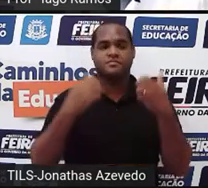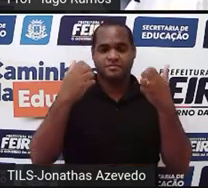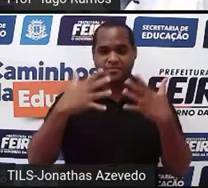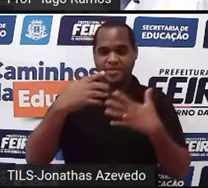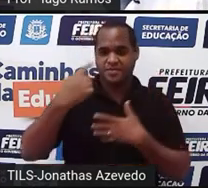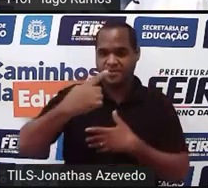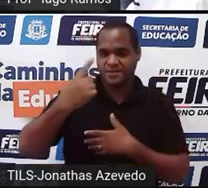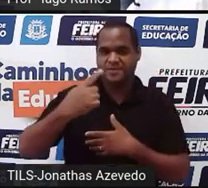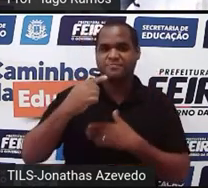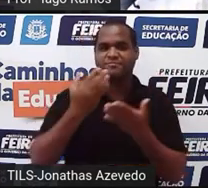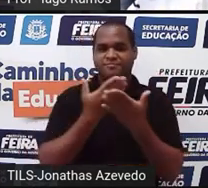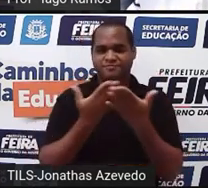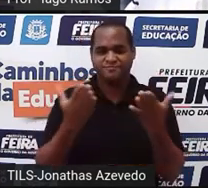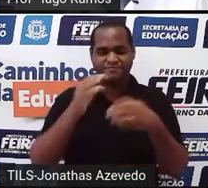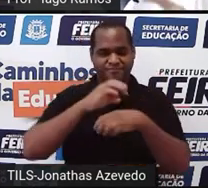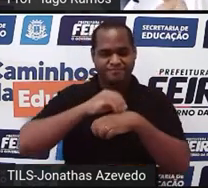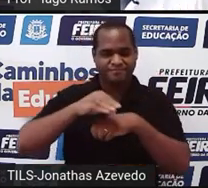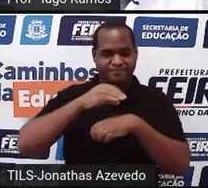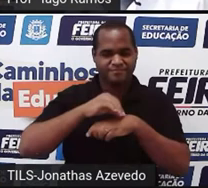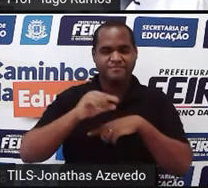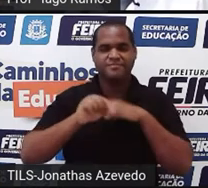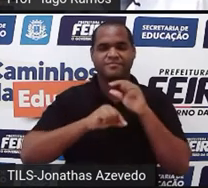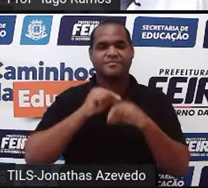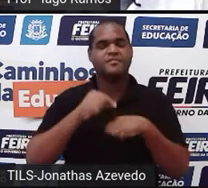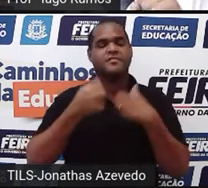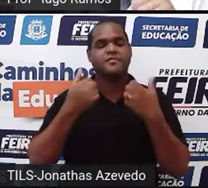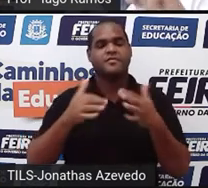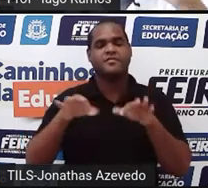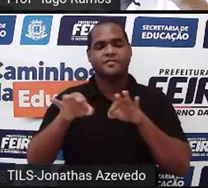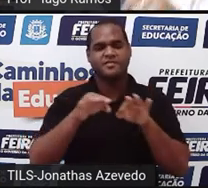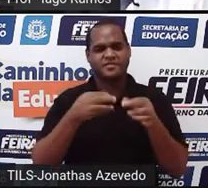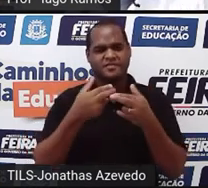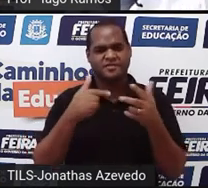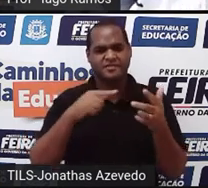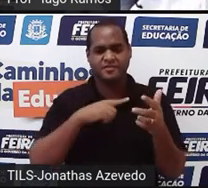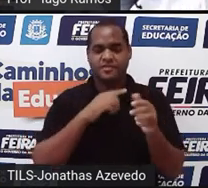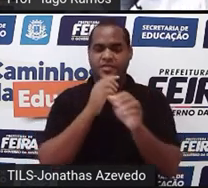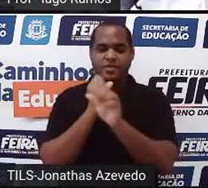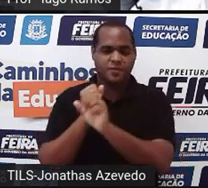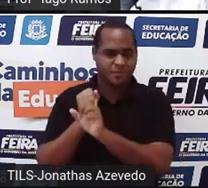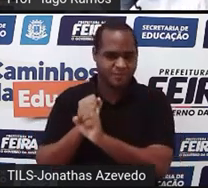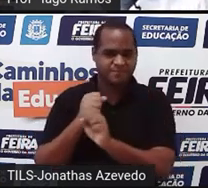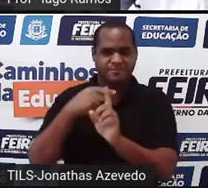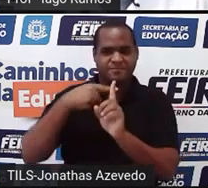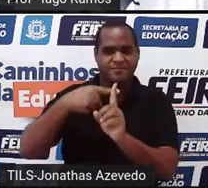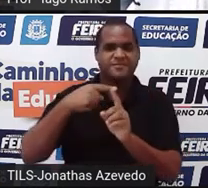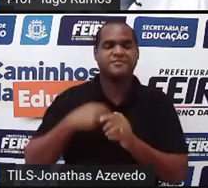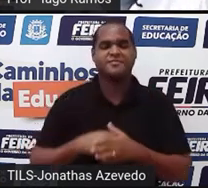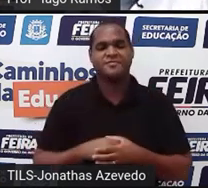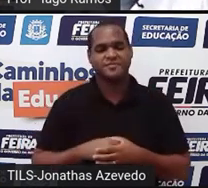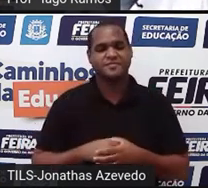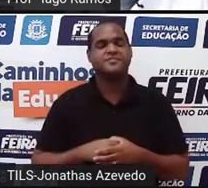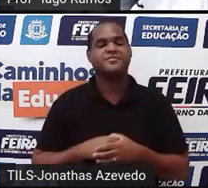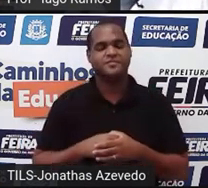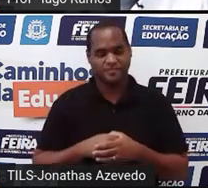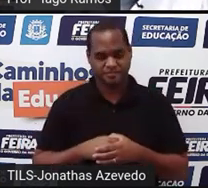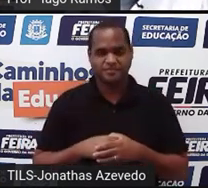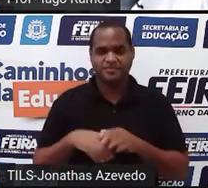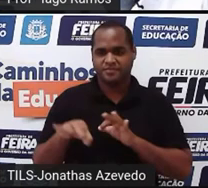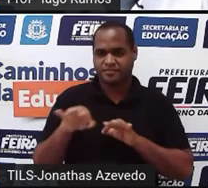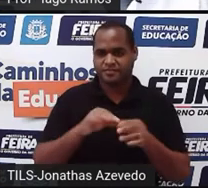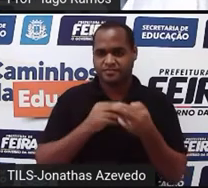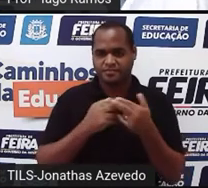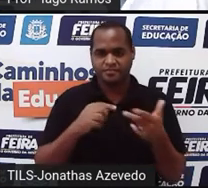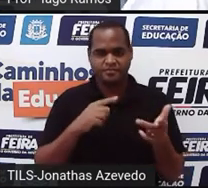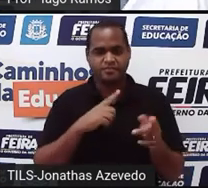que eu vou trazer para você, a gente vai resolver pelo método da adição. E resolvendo pelo método da